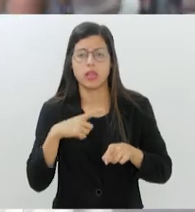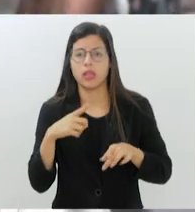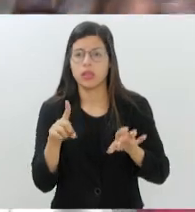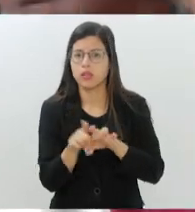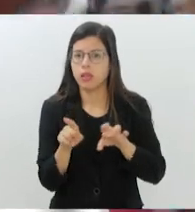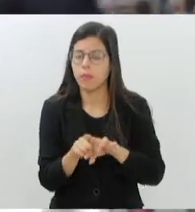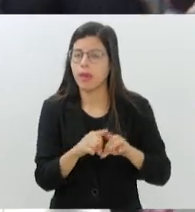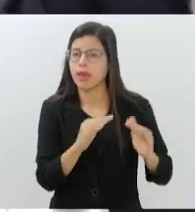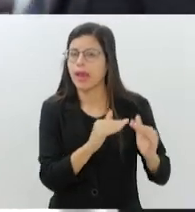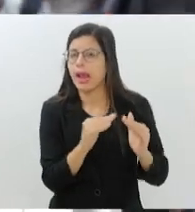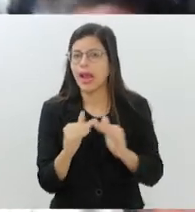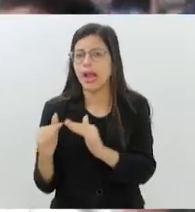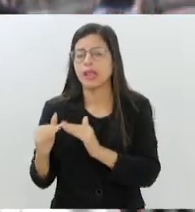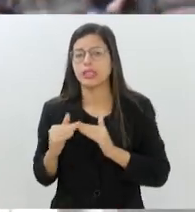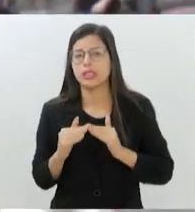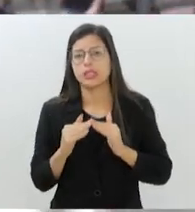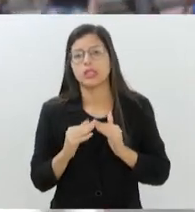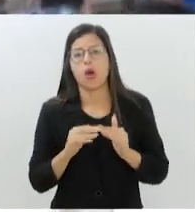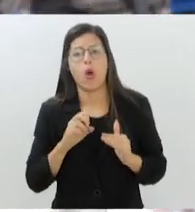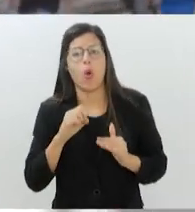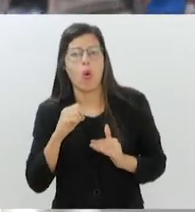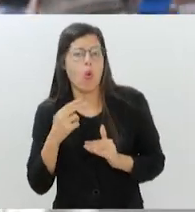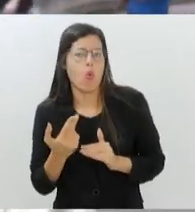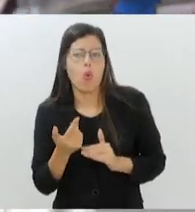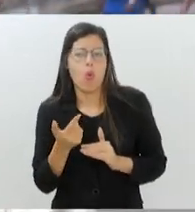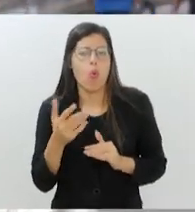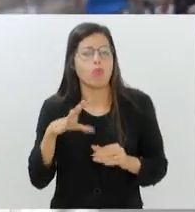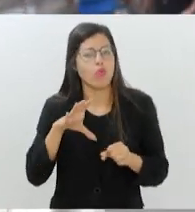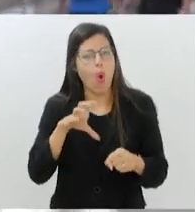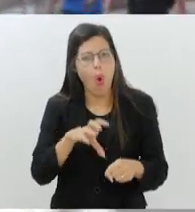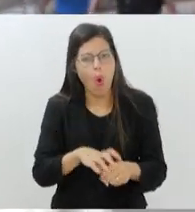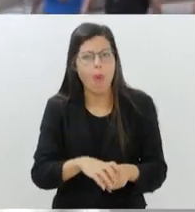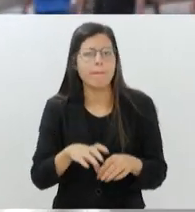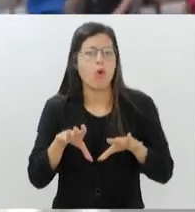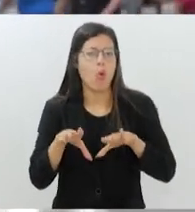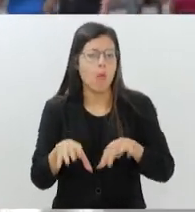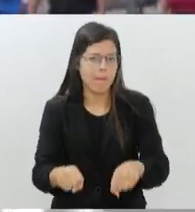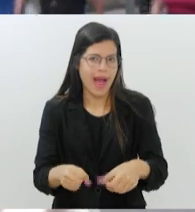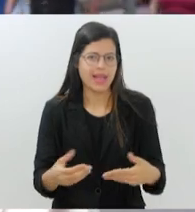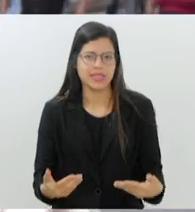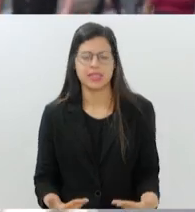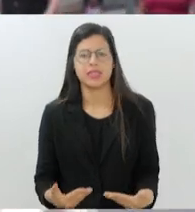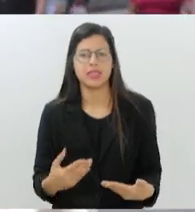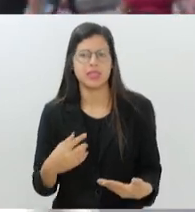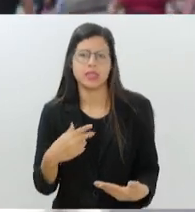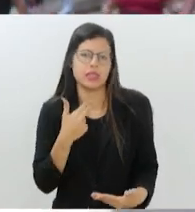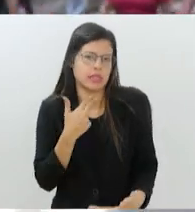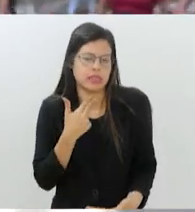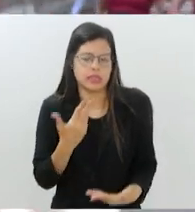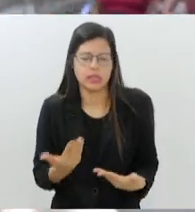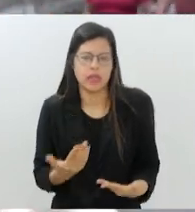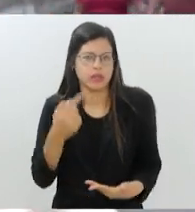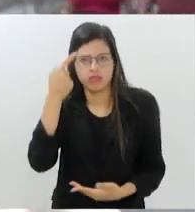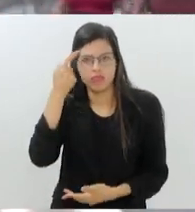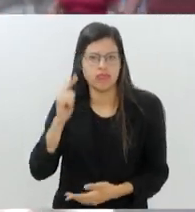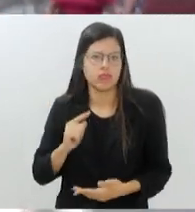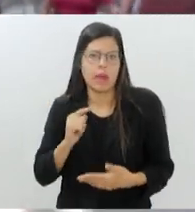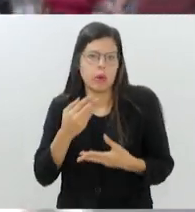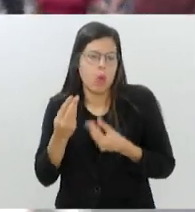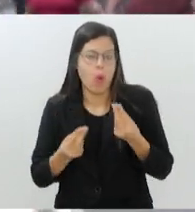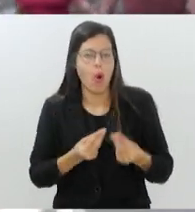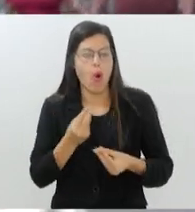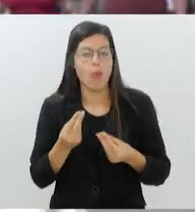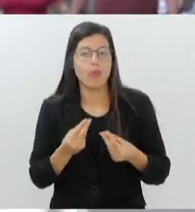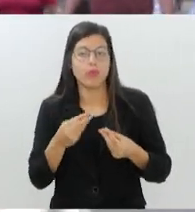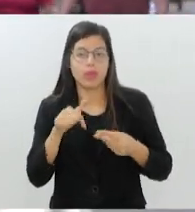propriedades que estão ou desocupadas, ou ocupadas de alguma maneira que nós não sabemos que maneira é essa. E como parte dessa grande